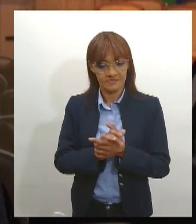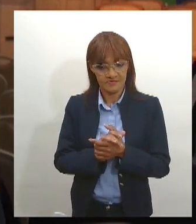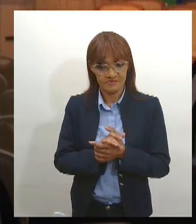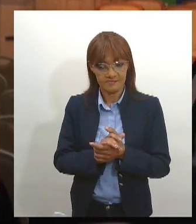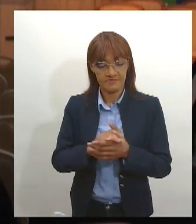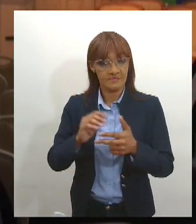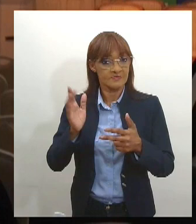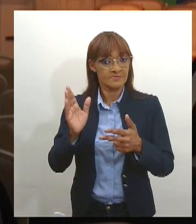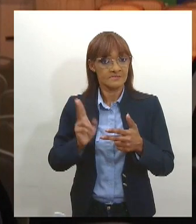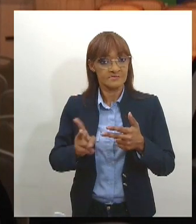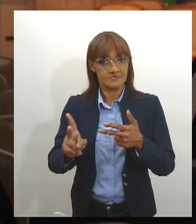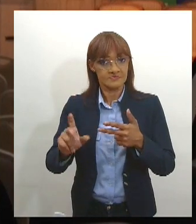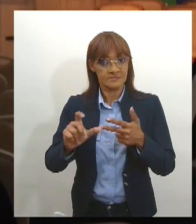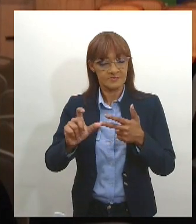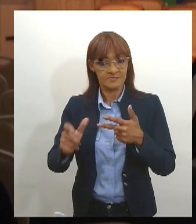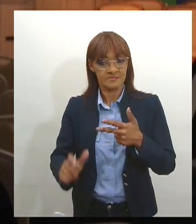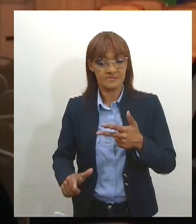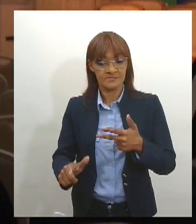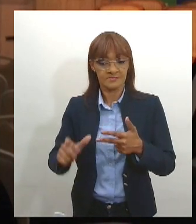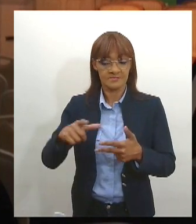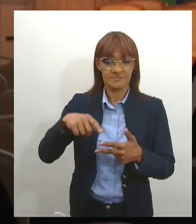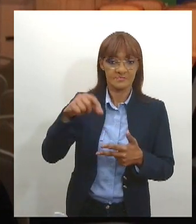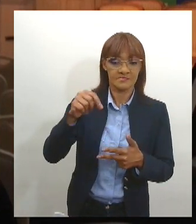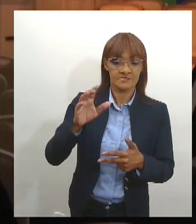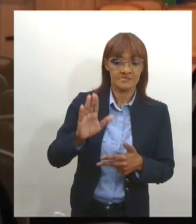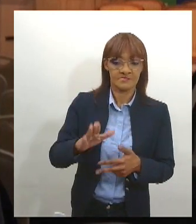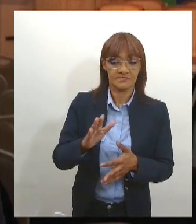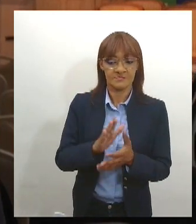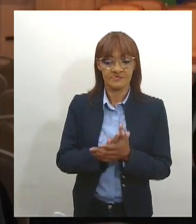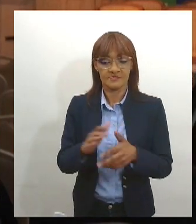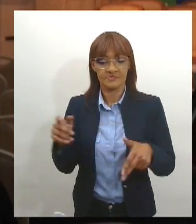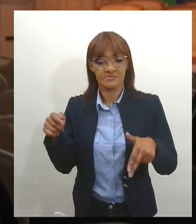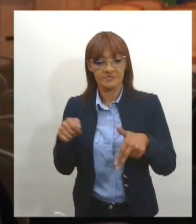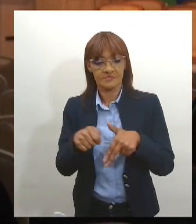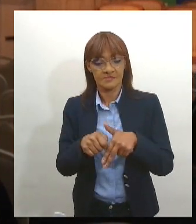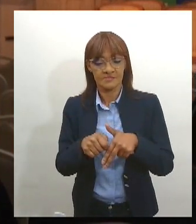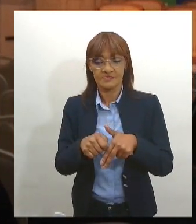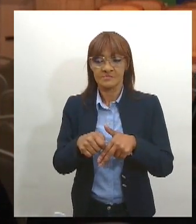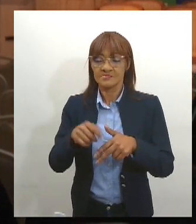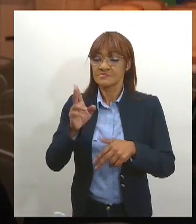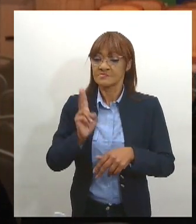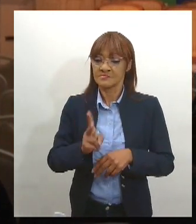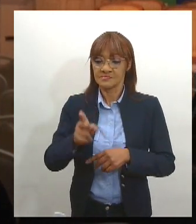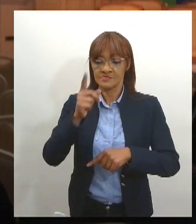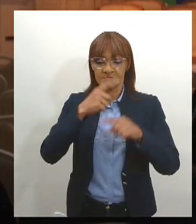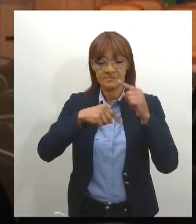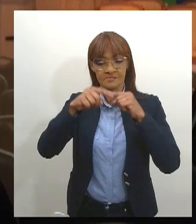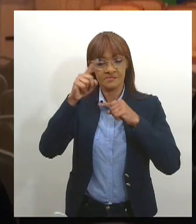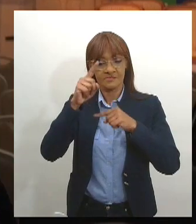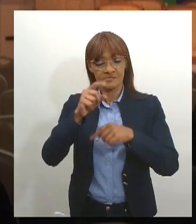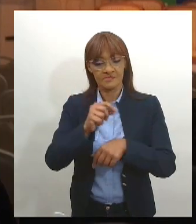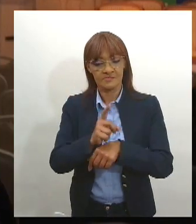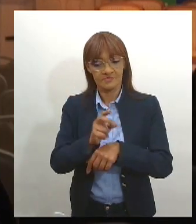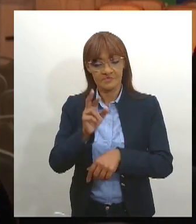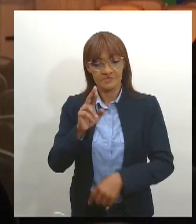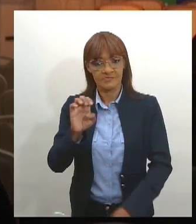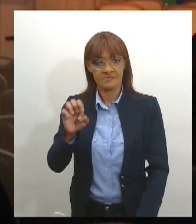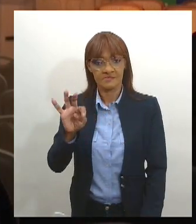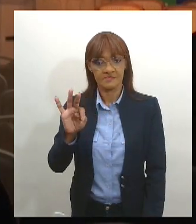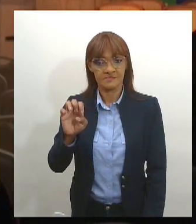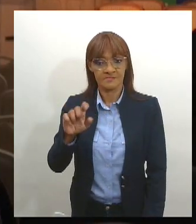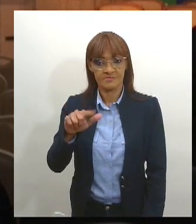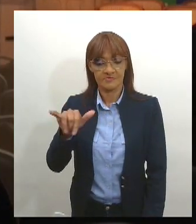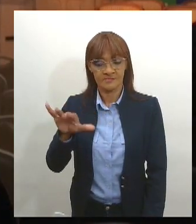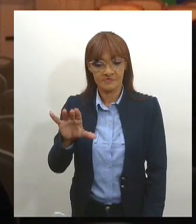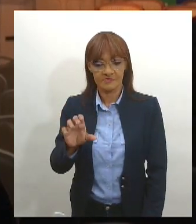desembargador quero desejar desejar sucesso ao doutor Etelio uma história de reputação inibada no Estado do Sergipe